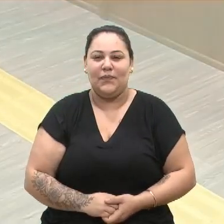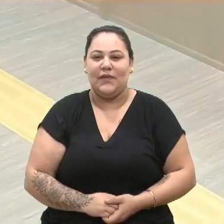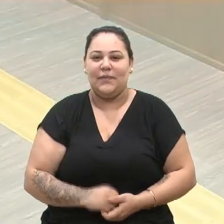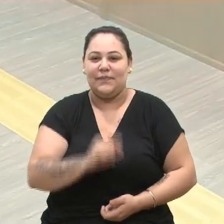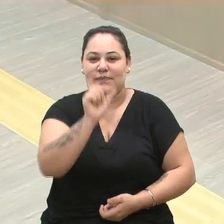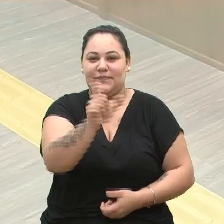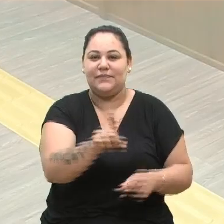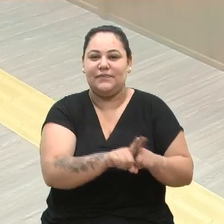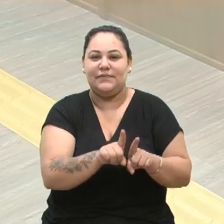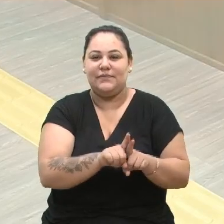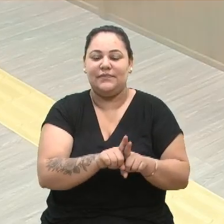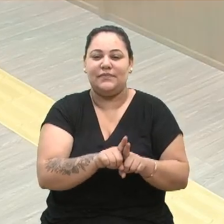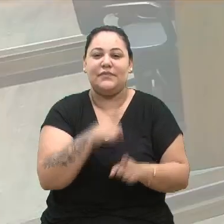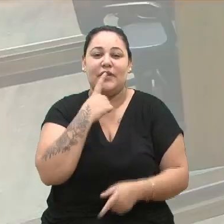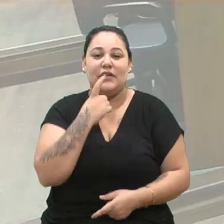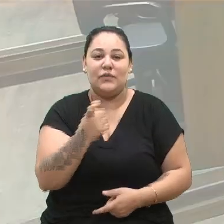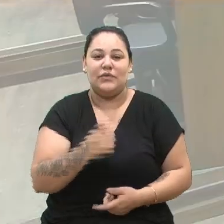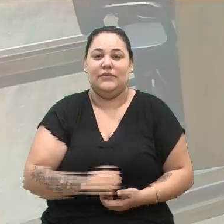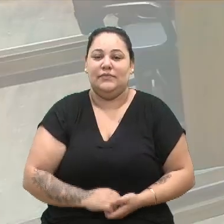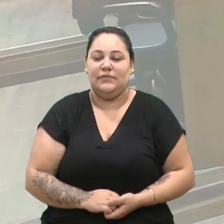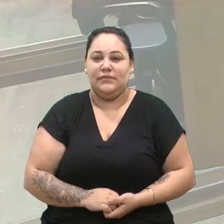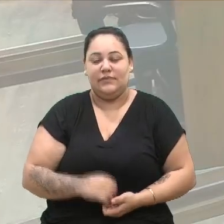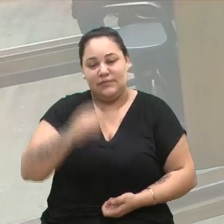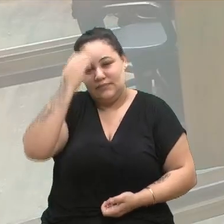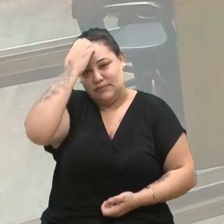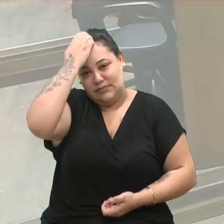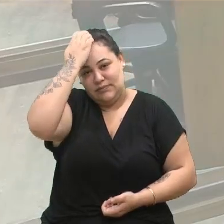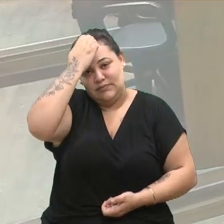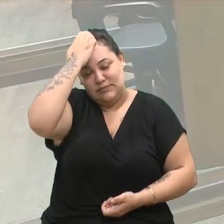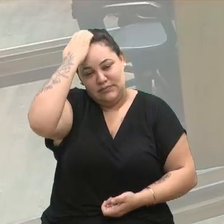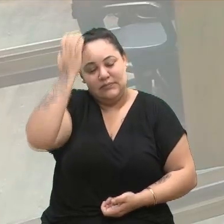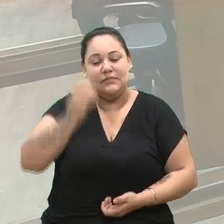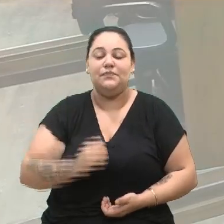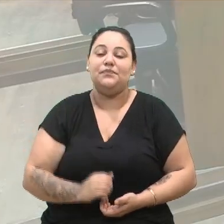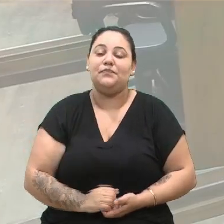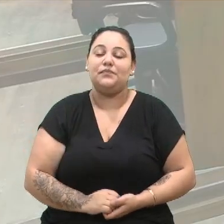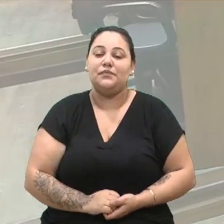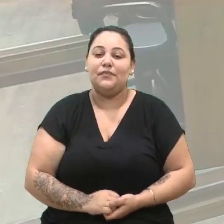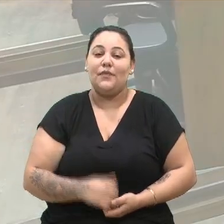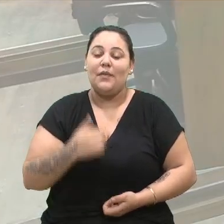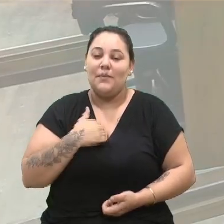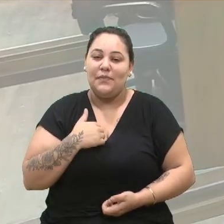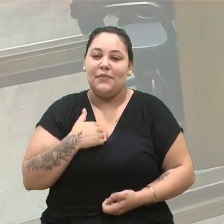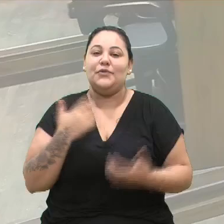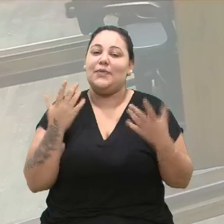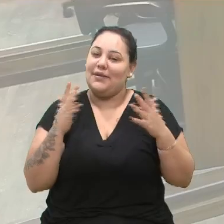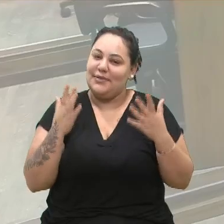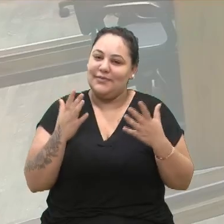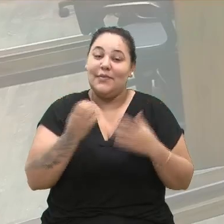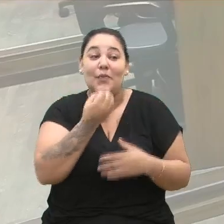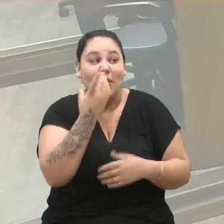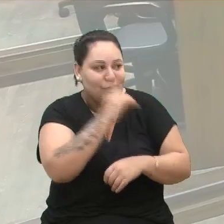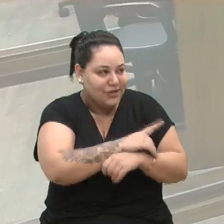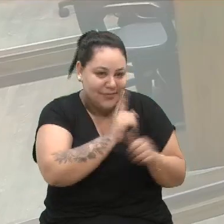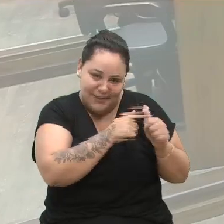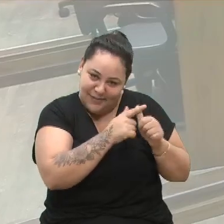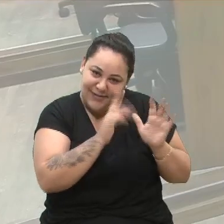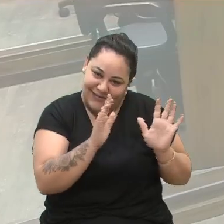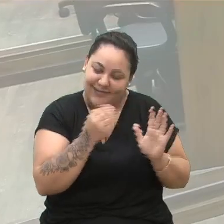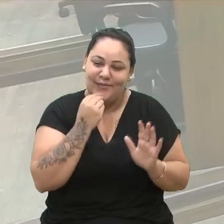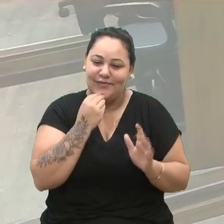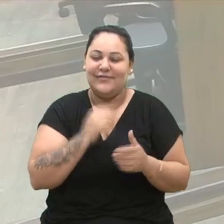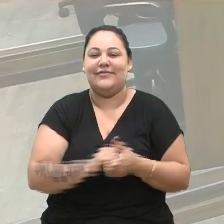palavra, vereadora Rose Frigieri. Meu voto de congratulação, bom dia primeiro, bom dia a todos, a todas.